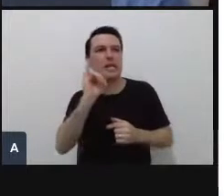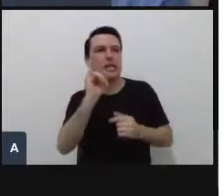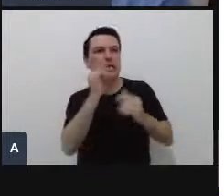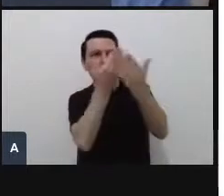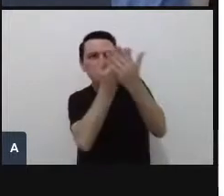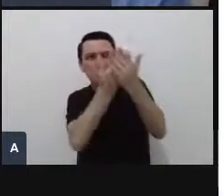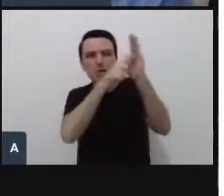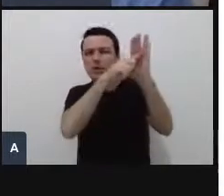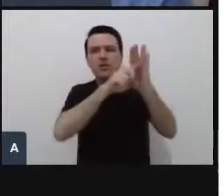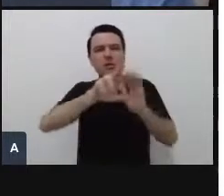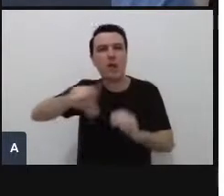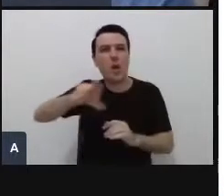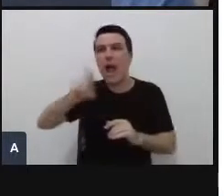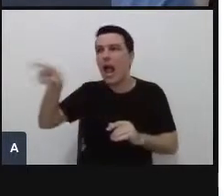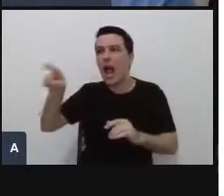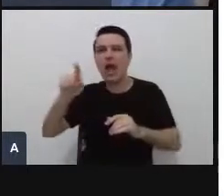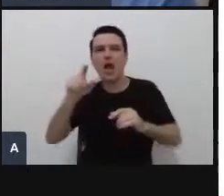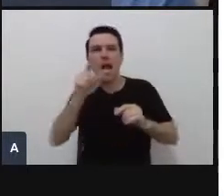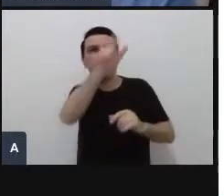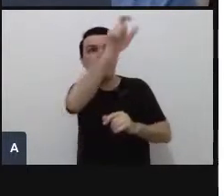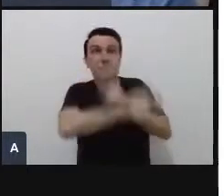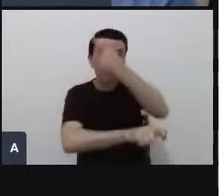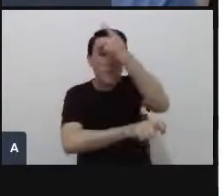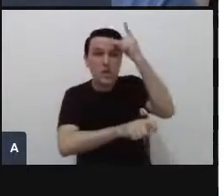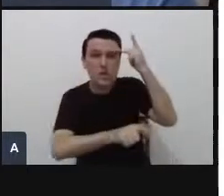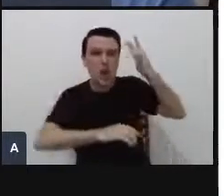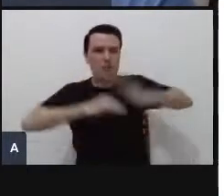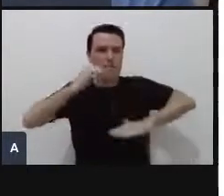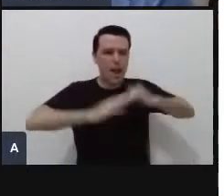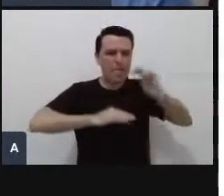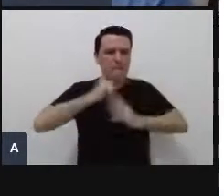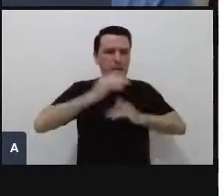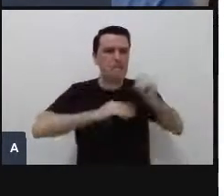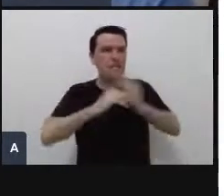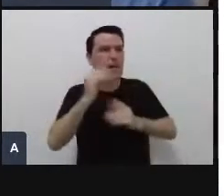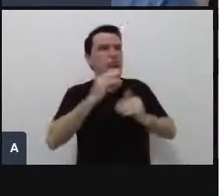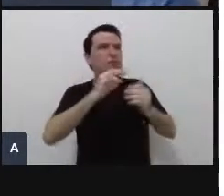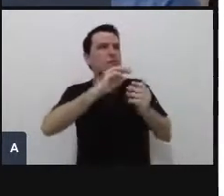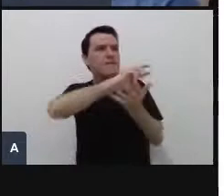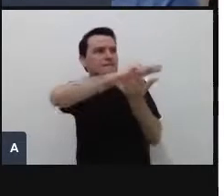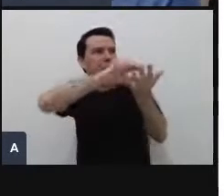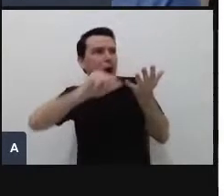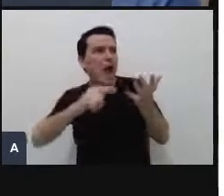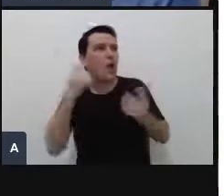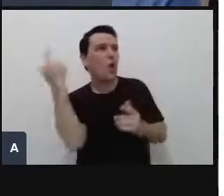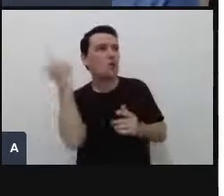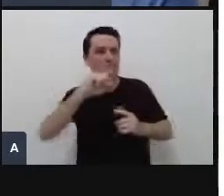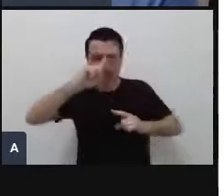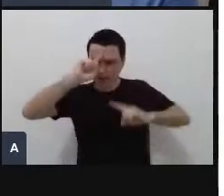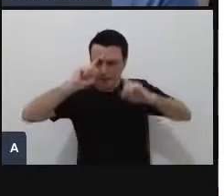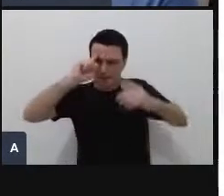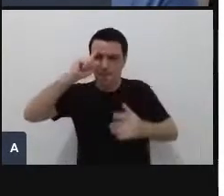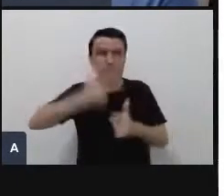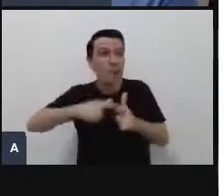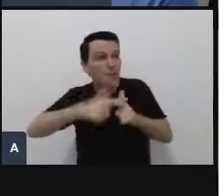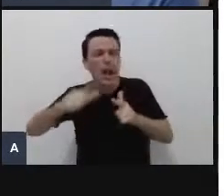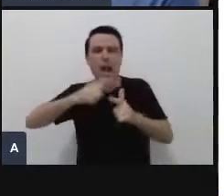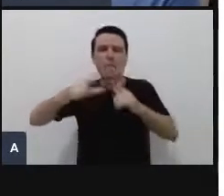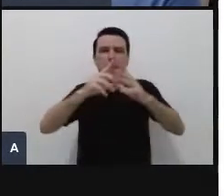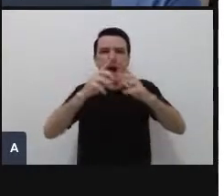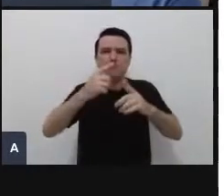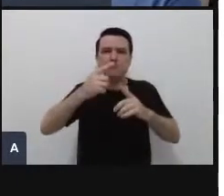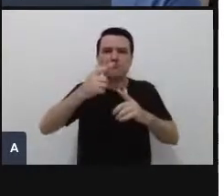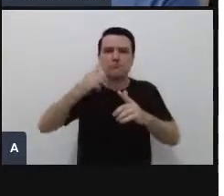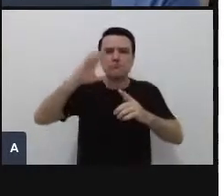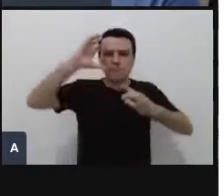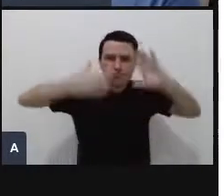que é um conjunto de aptidões, de habilidades para resolver problemas e criar aquilo